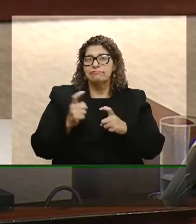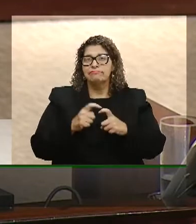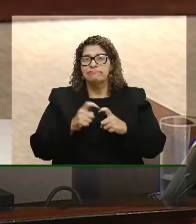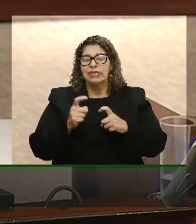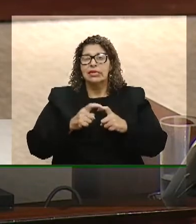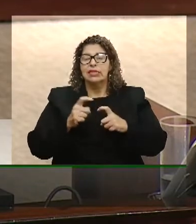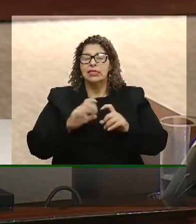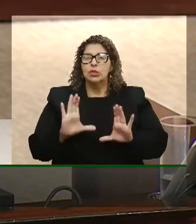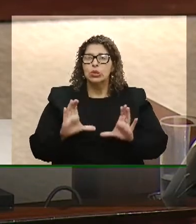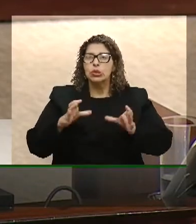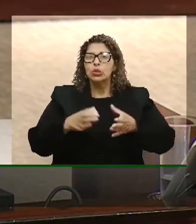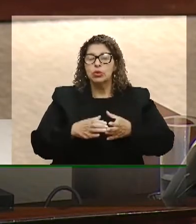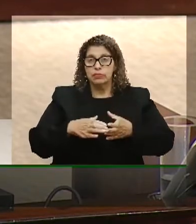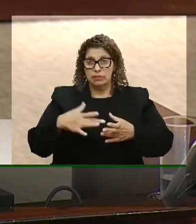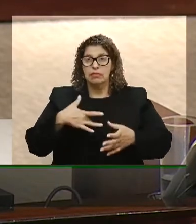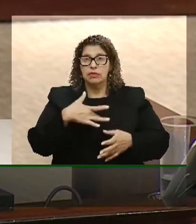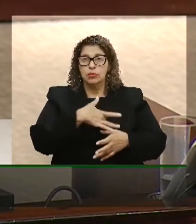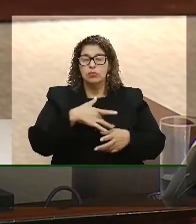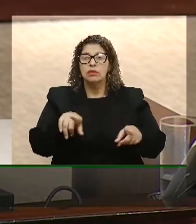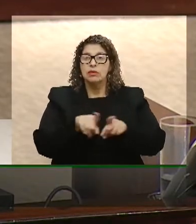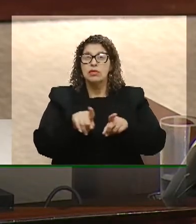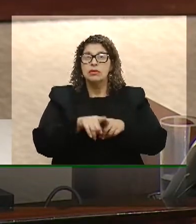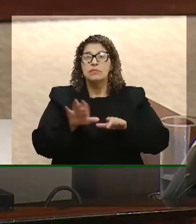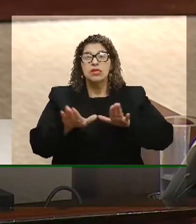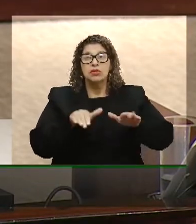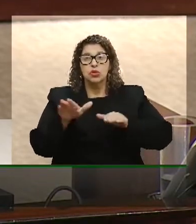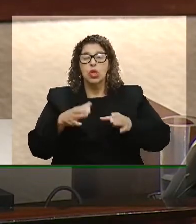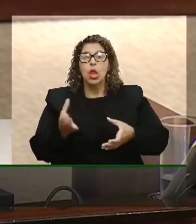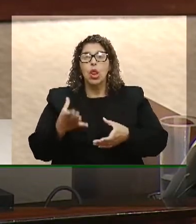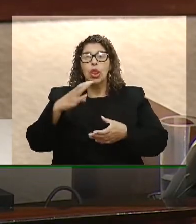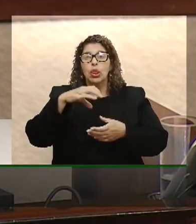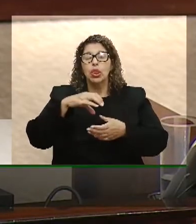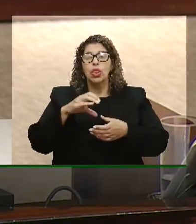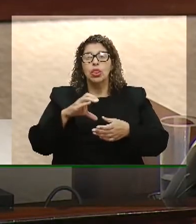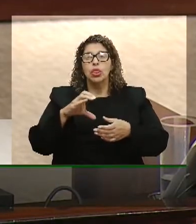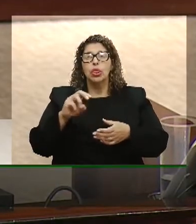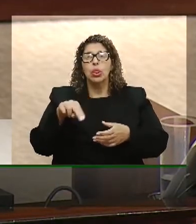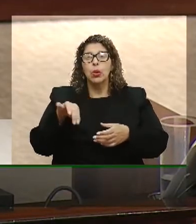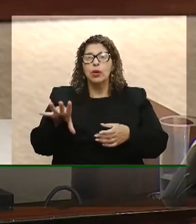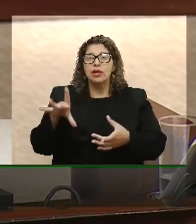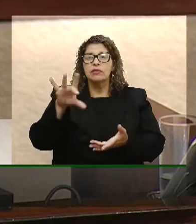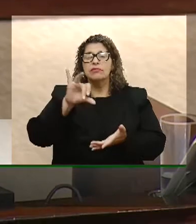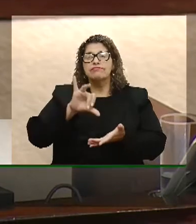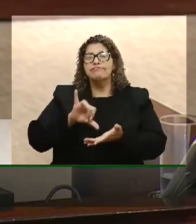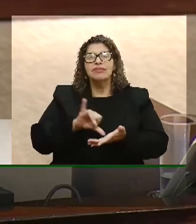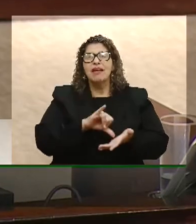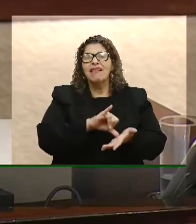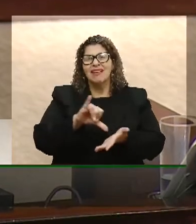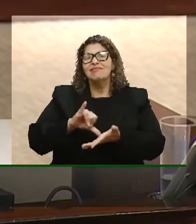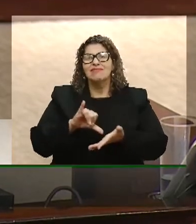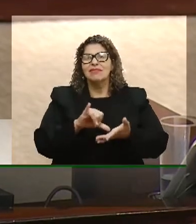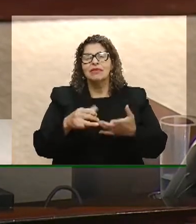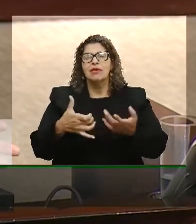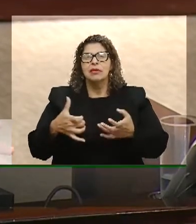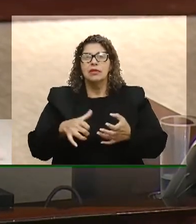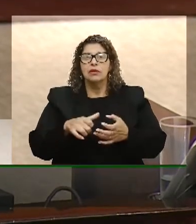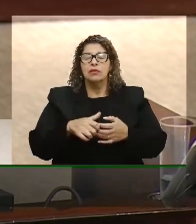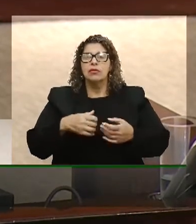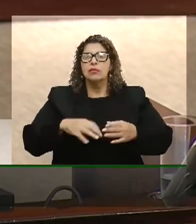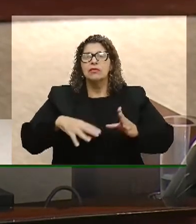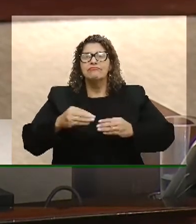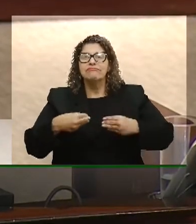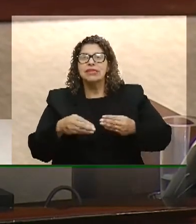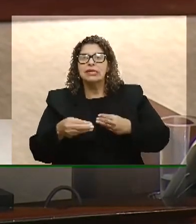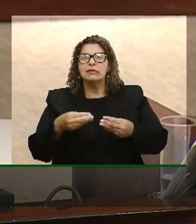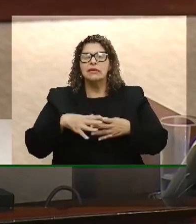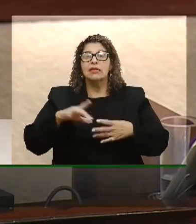agente comunitário de saúde, mas também tem os chamados núcleos ampliados da saúde da família, onde, com enorme flexibilidade,